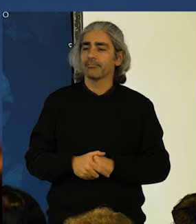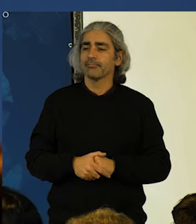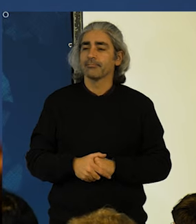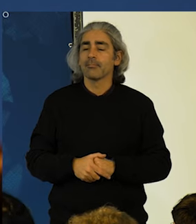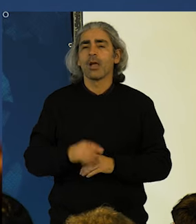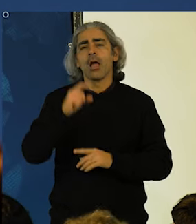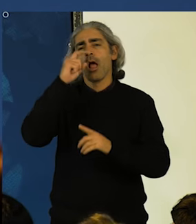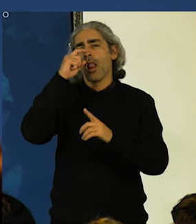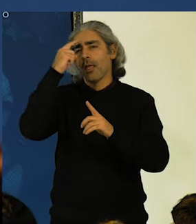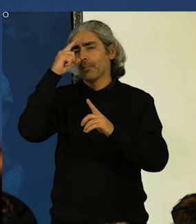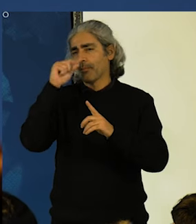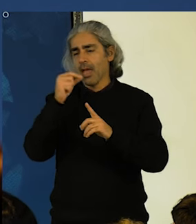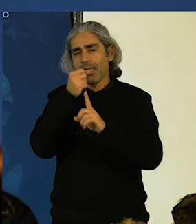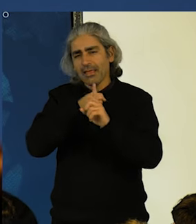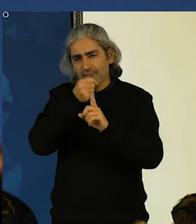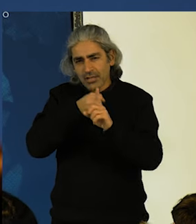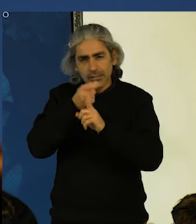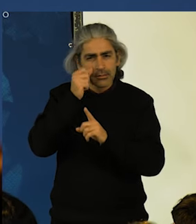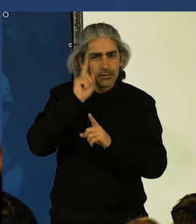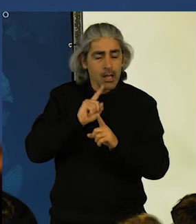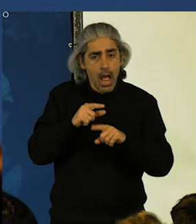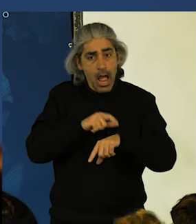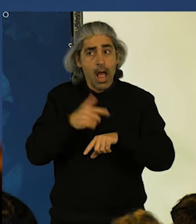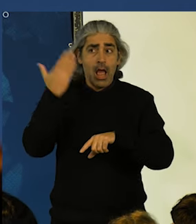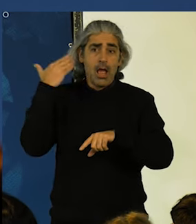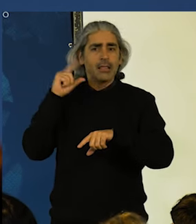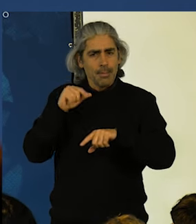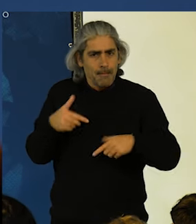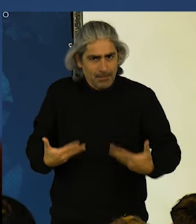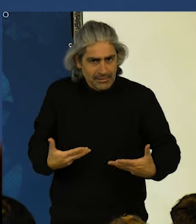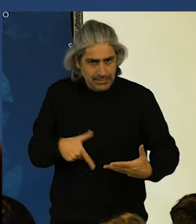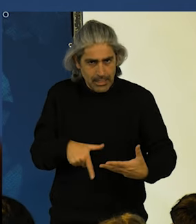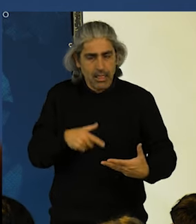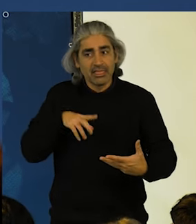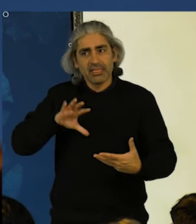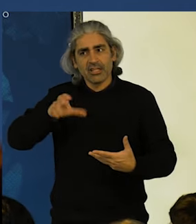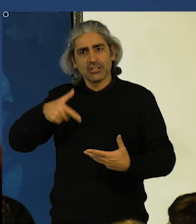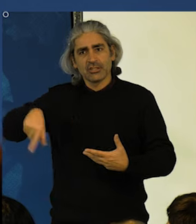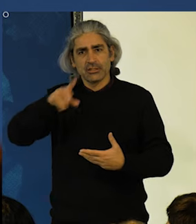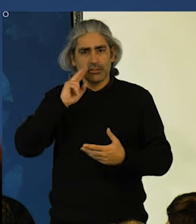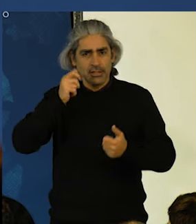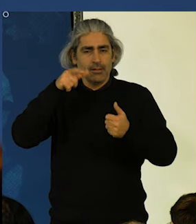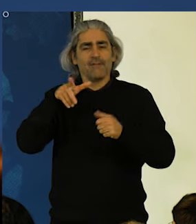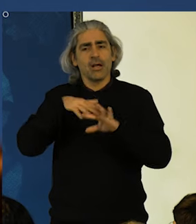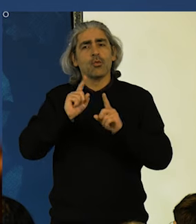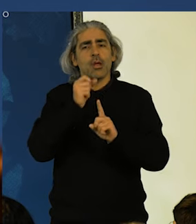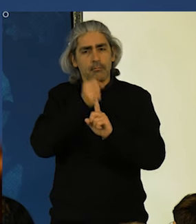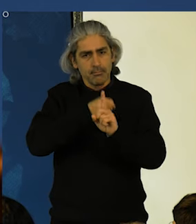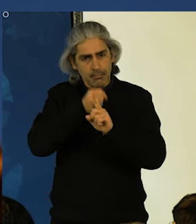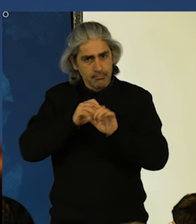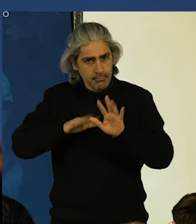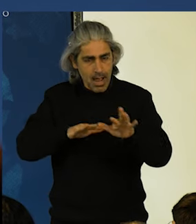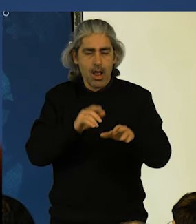Lembro também os ativistas e os ativistas do presente, que fazem neste distrito as marchas LGBTQI